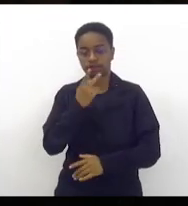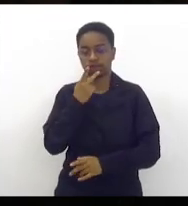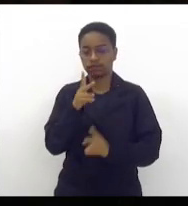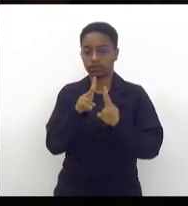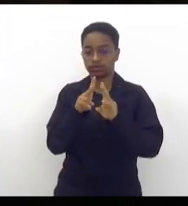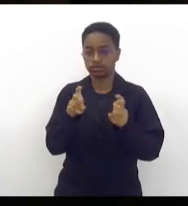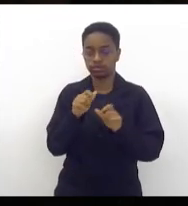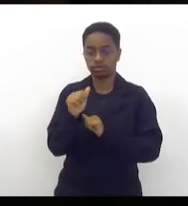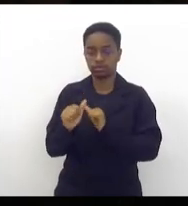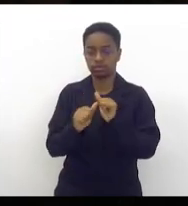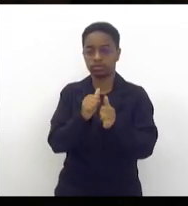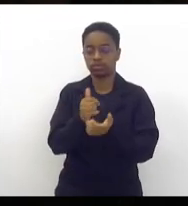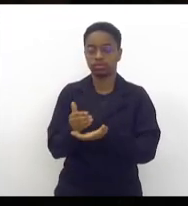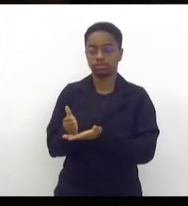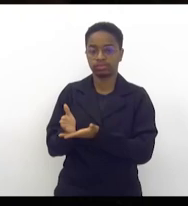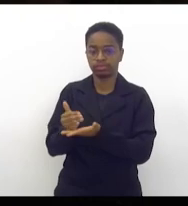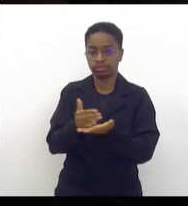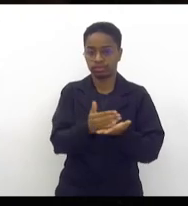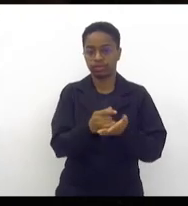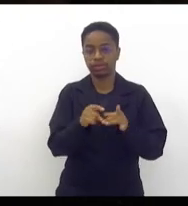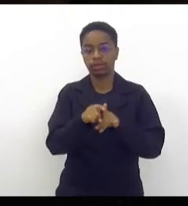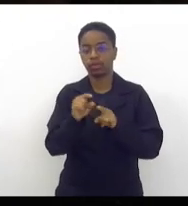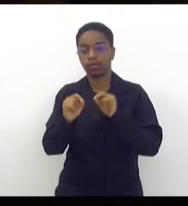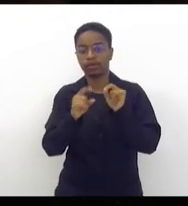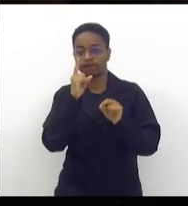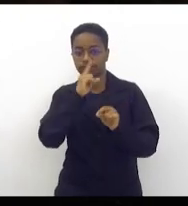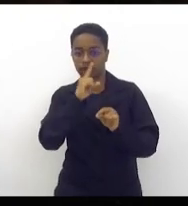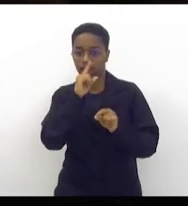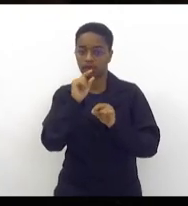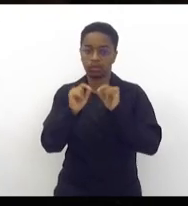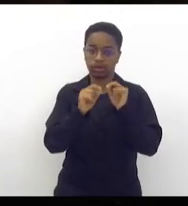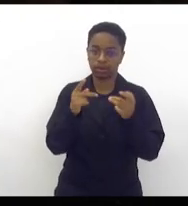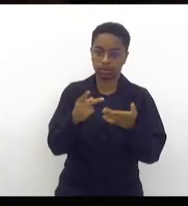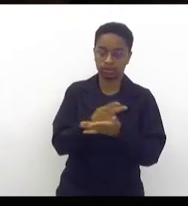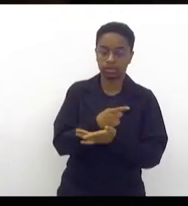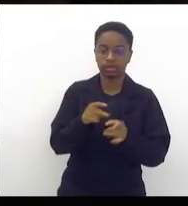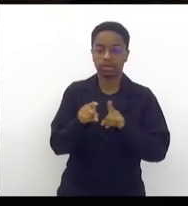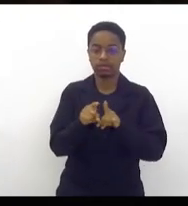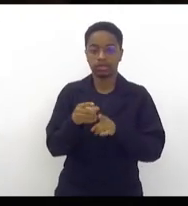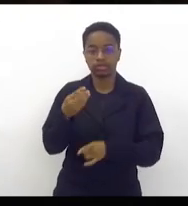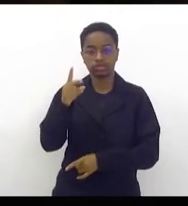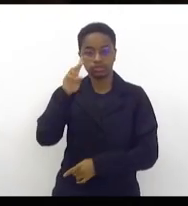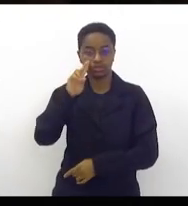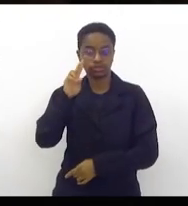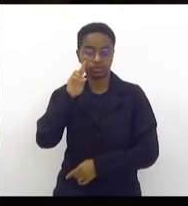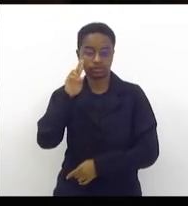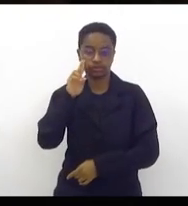tributária, os pontos frágeis. Ele esteve aqui segunda-feira também